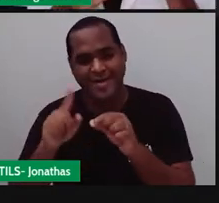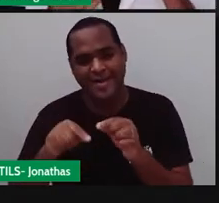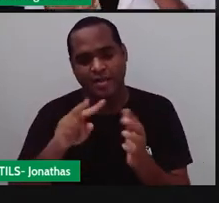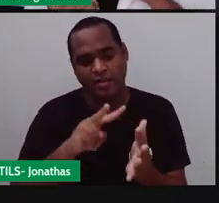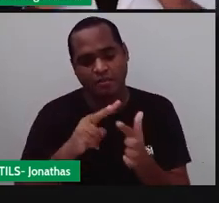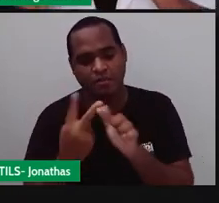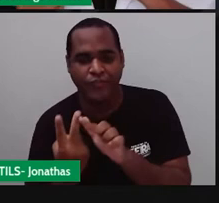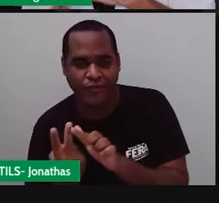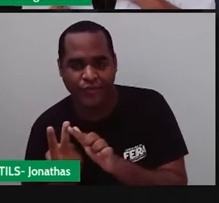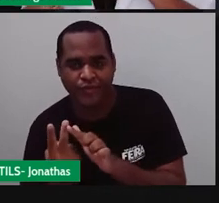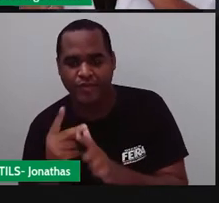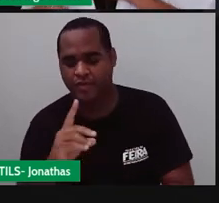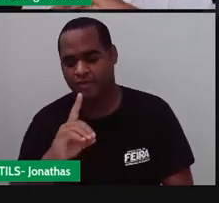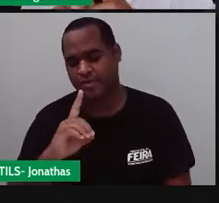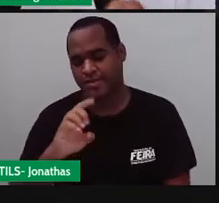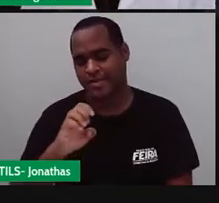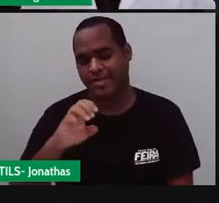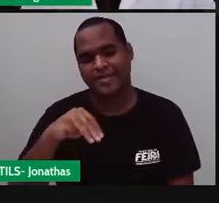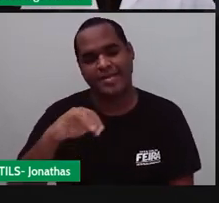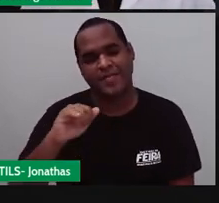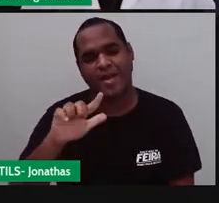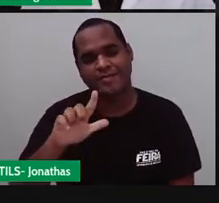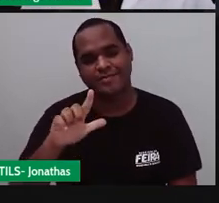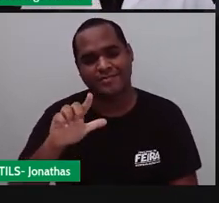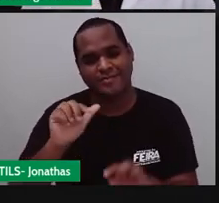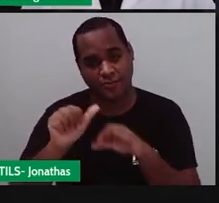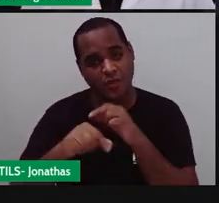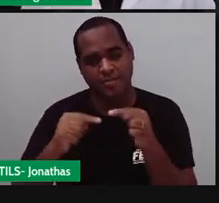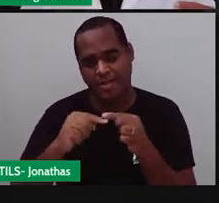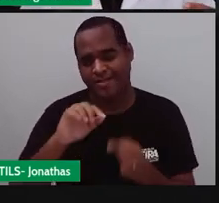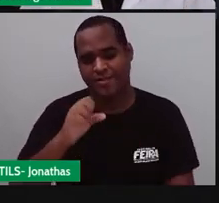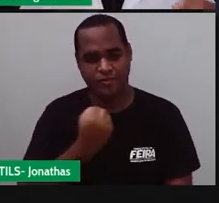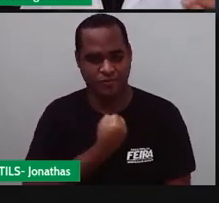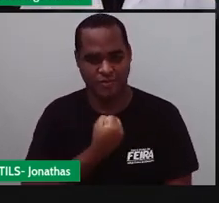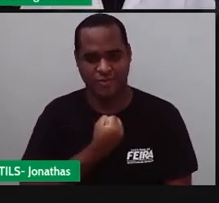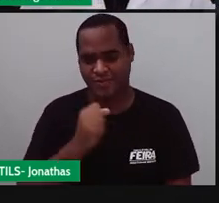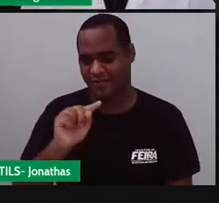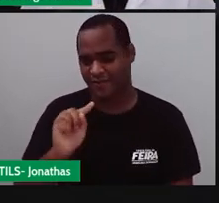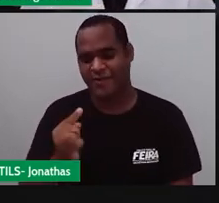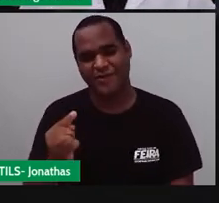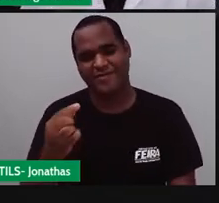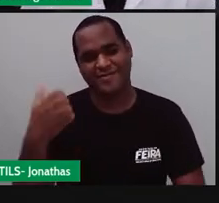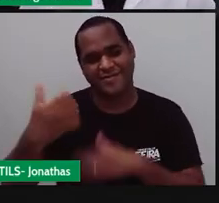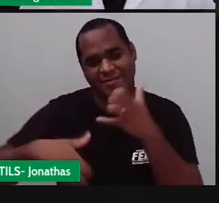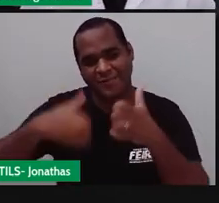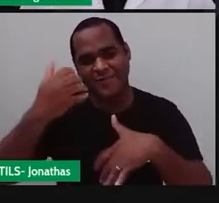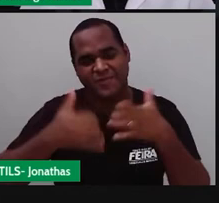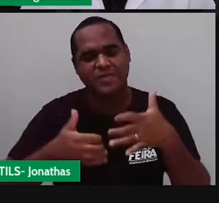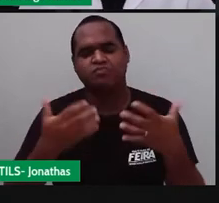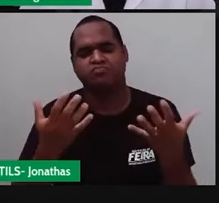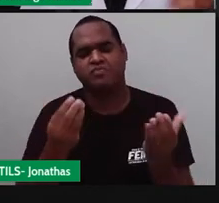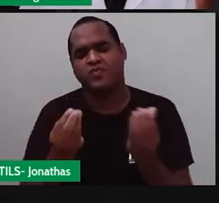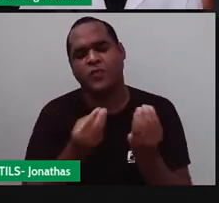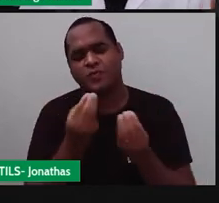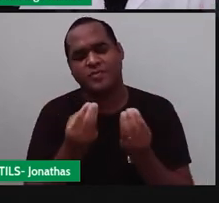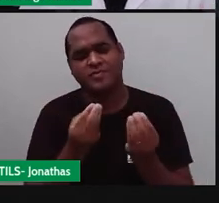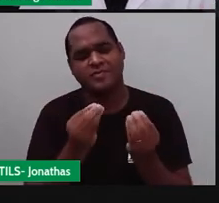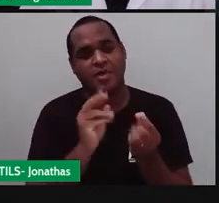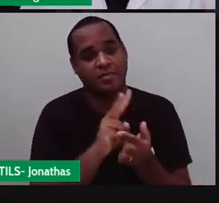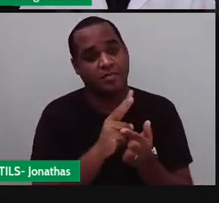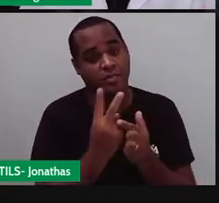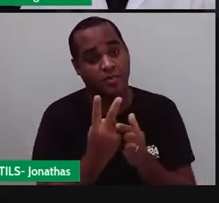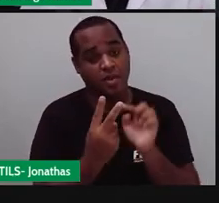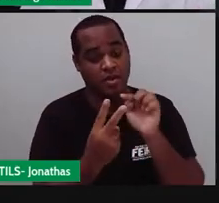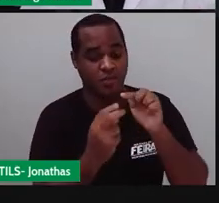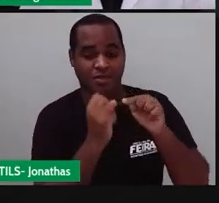mudando para a forma decimal que é a forma do número escrito com vírgula. Como é que faz? É só pegar o